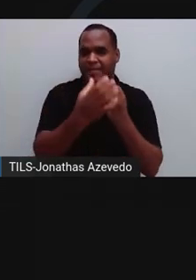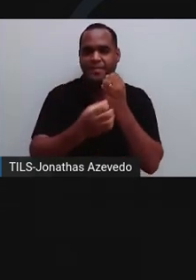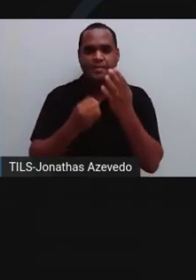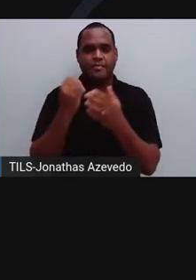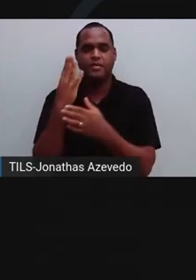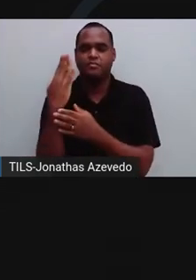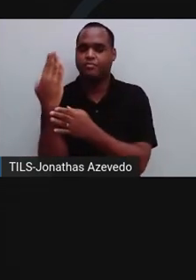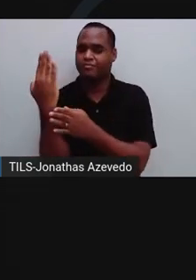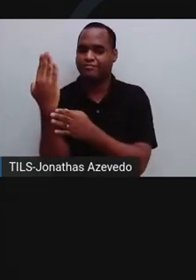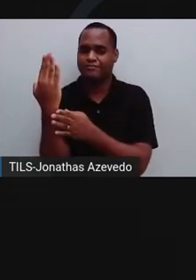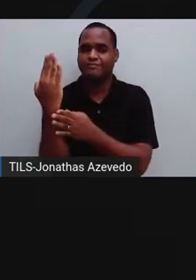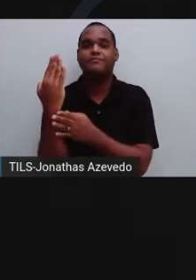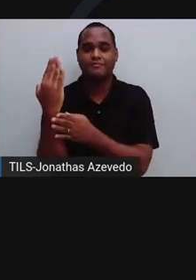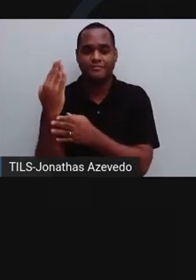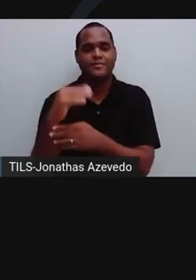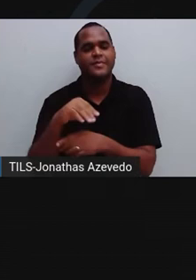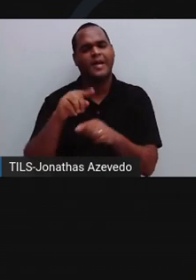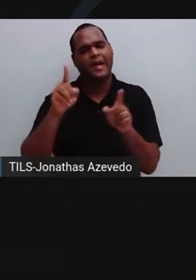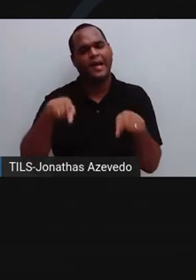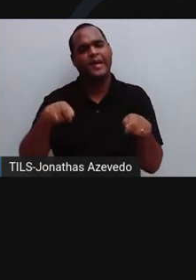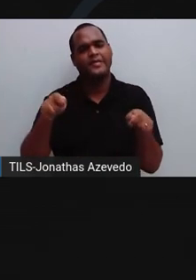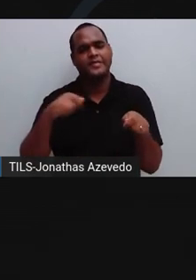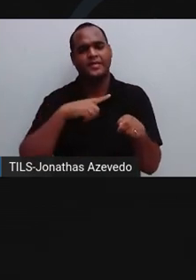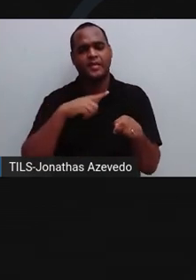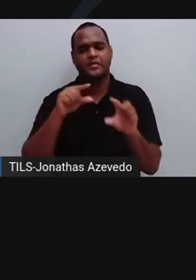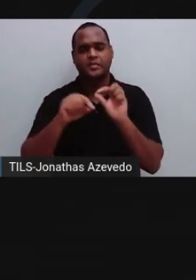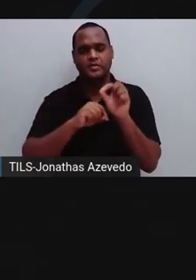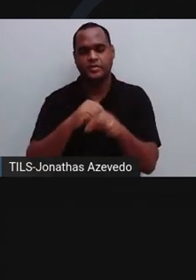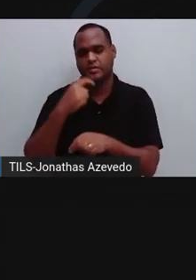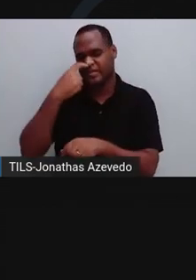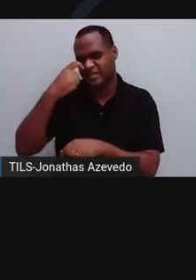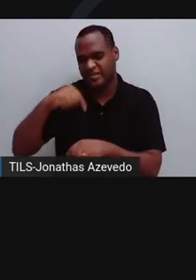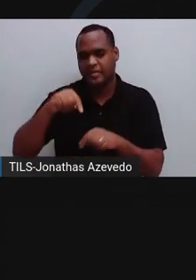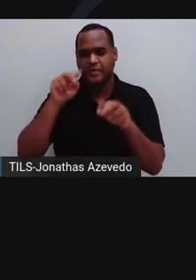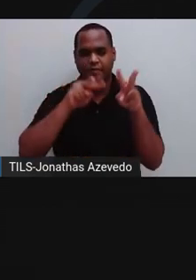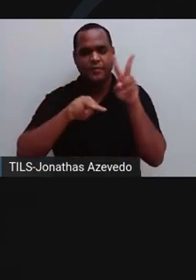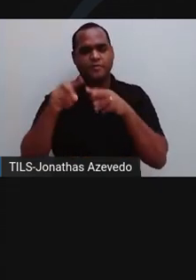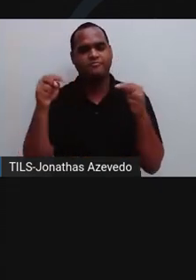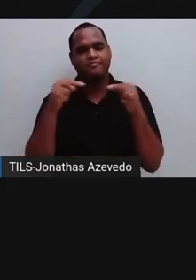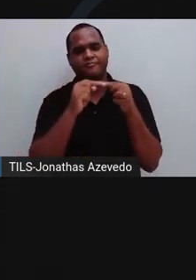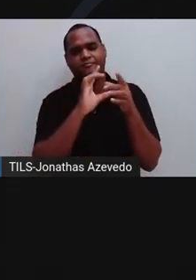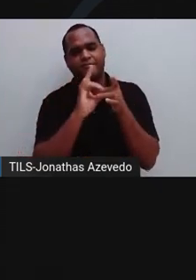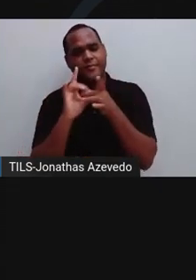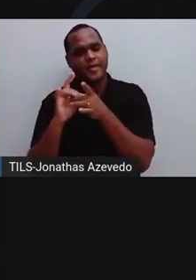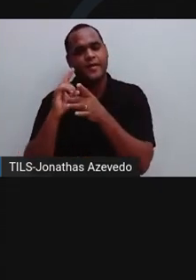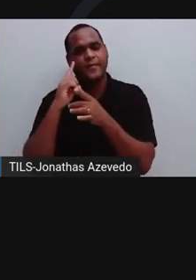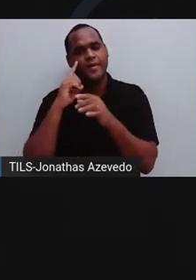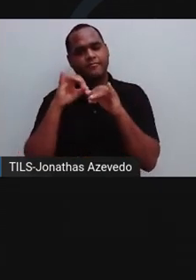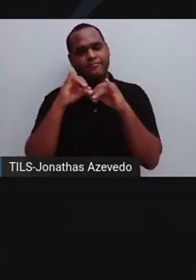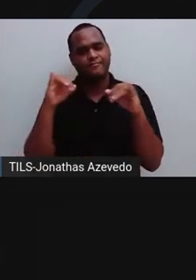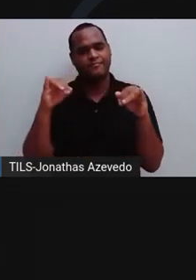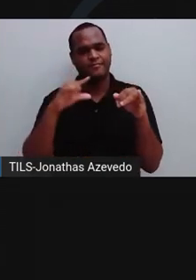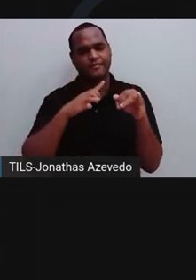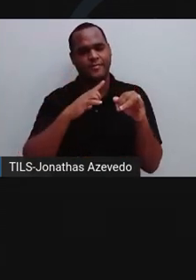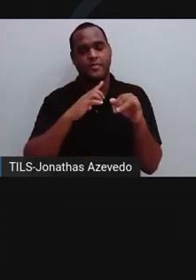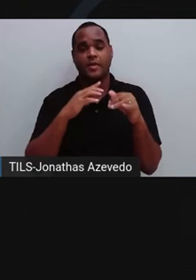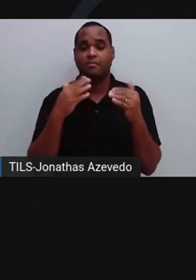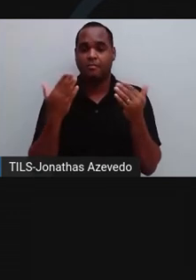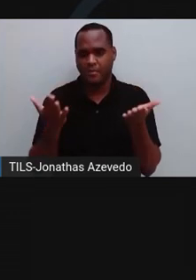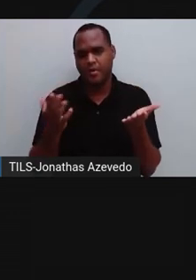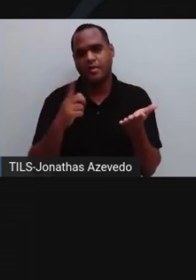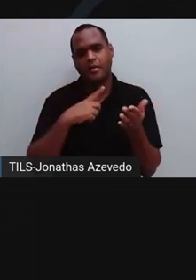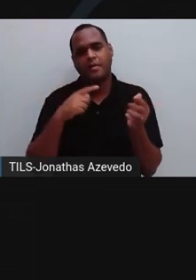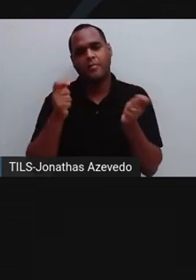outdoors. Geralmente, a poluição visual está ligada às propagandas. Entretanto,